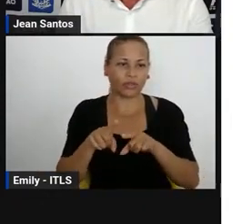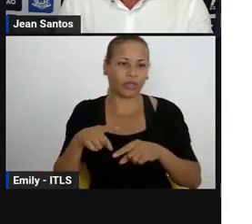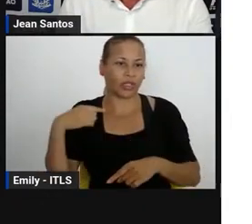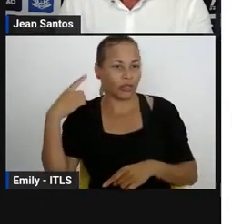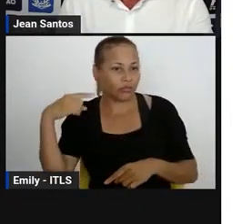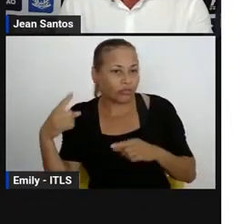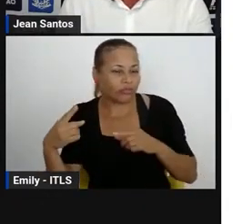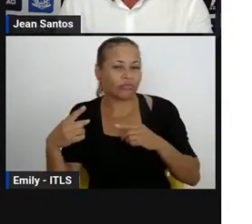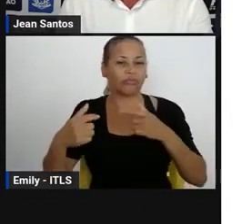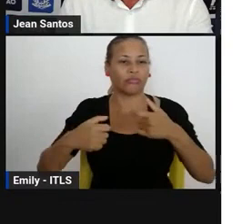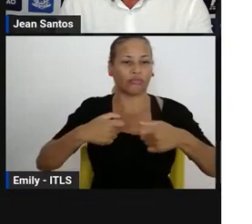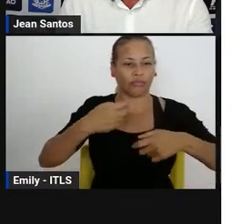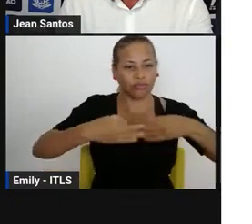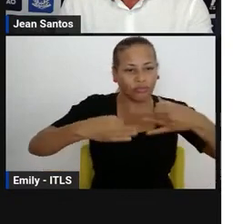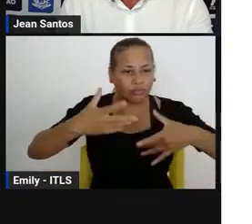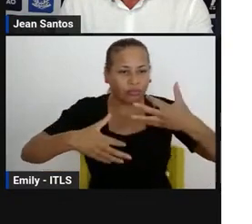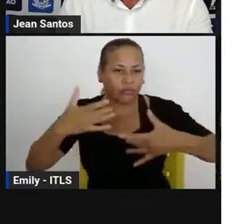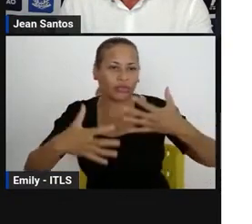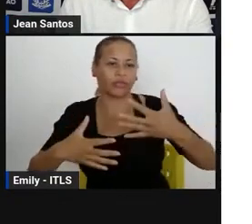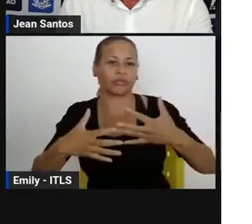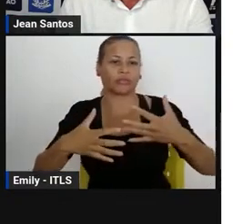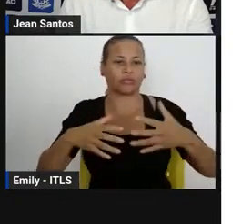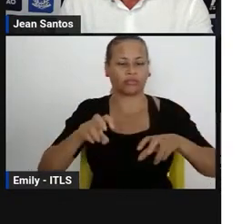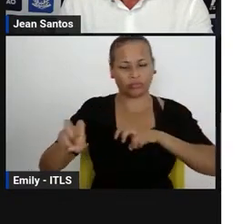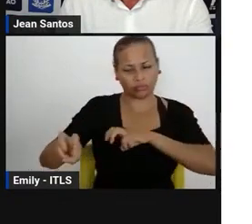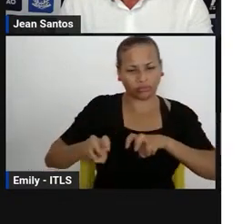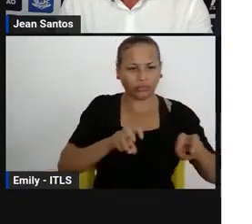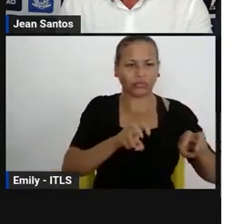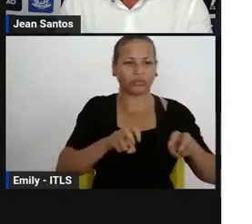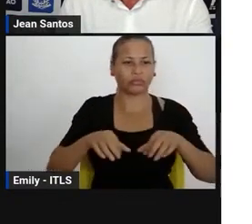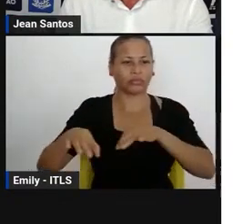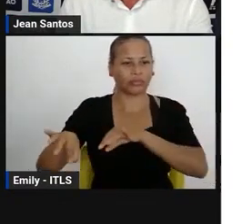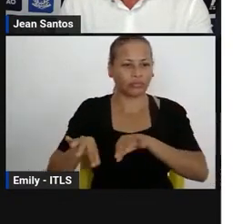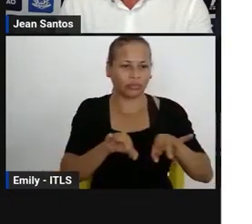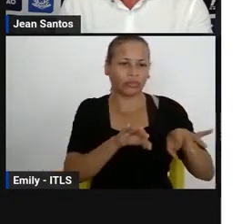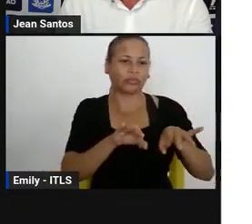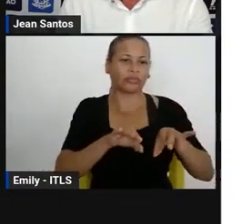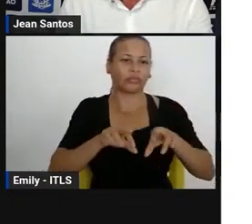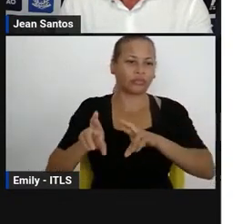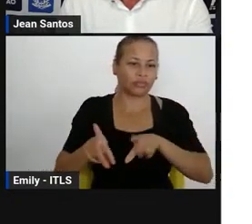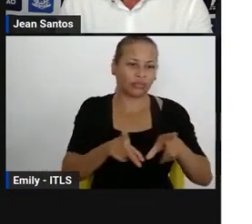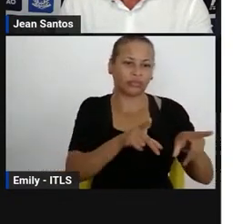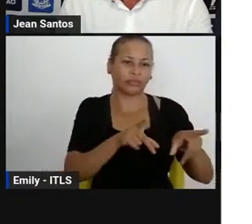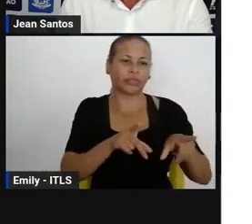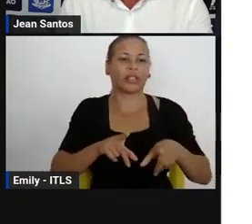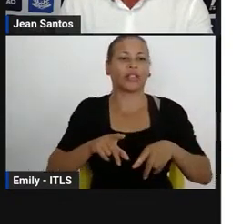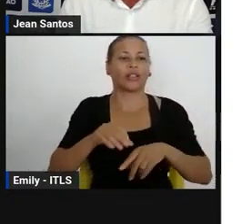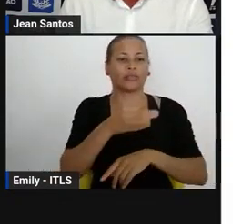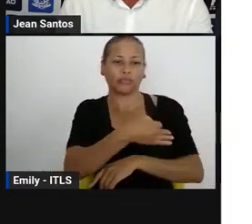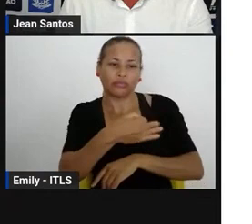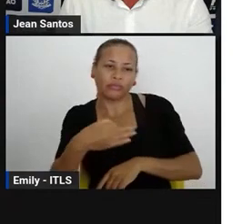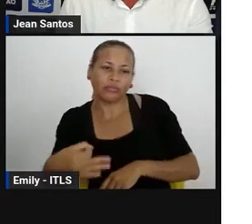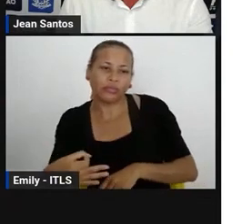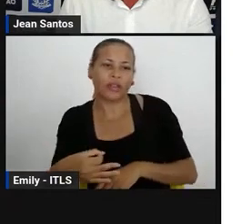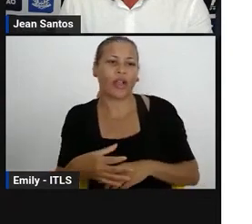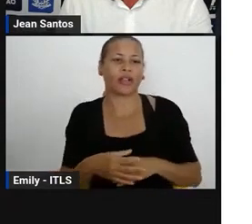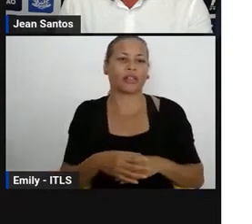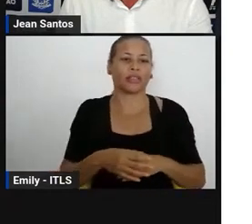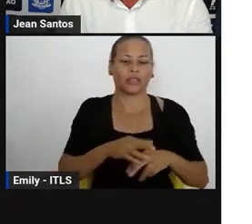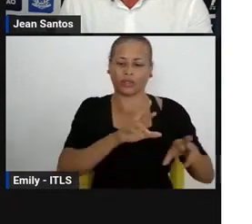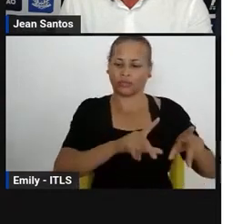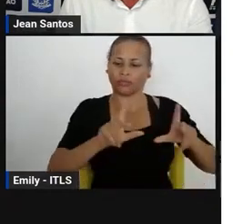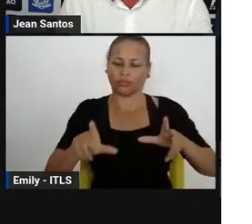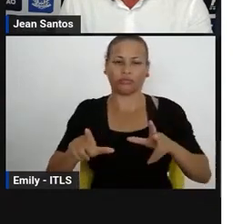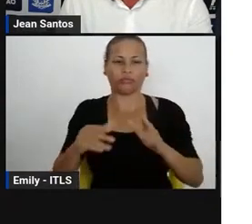indagações, implicações políticas e sociais do conhecimento científico produzido pela humanidade, classificar,